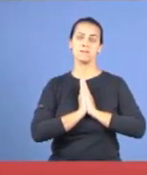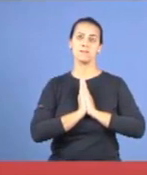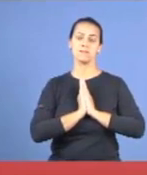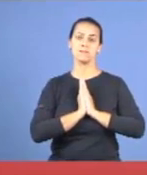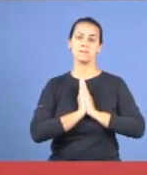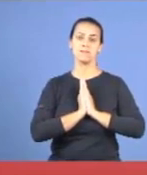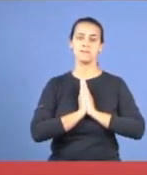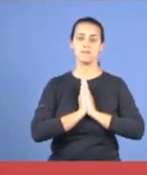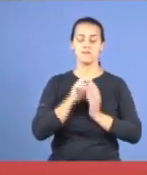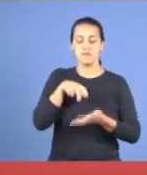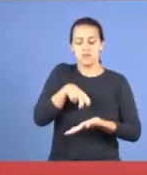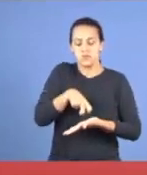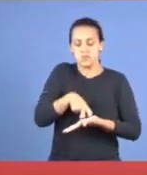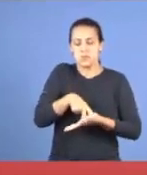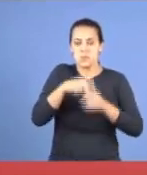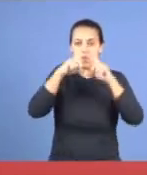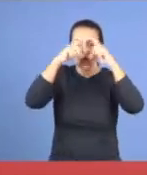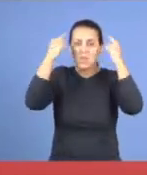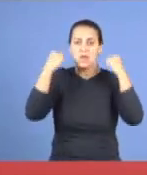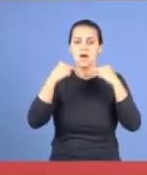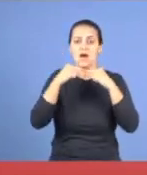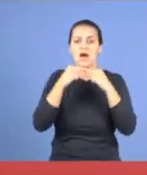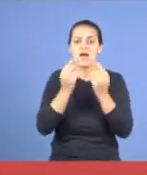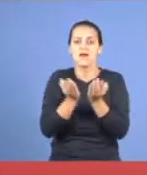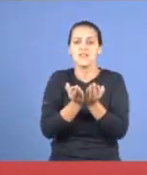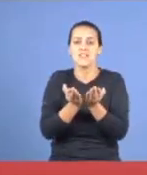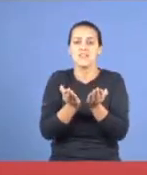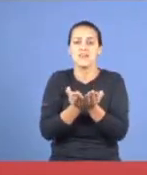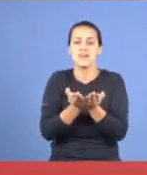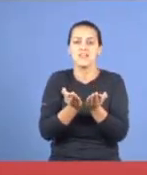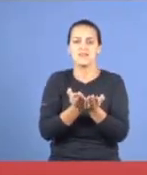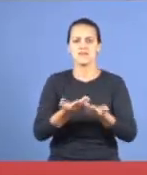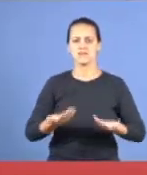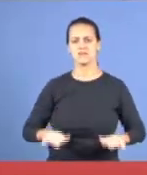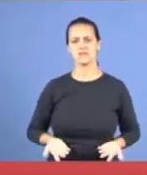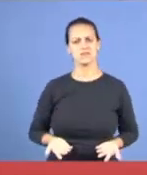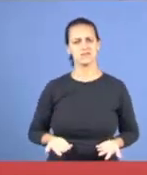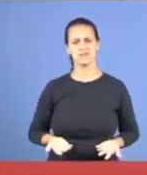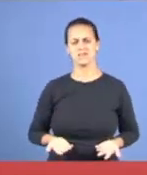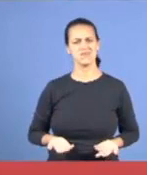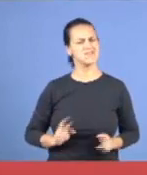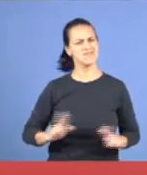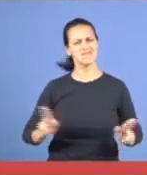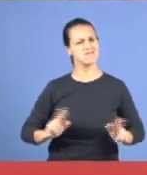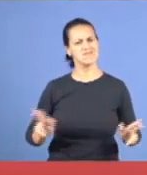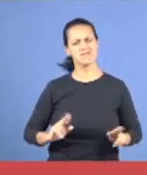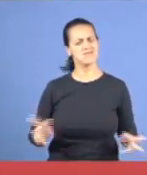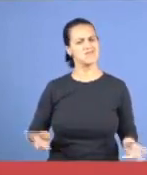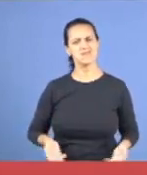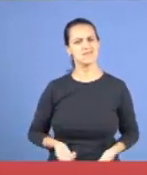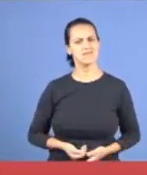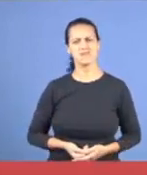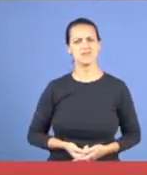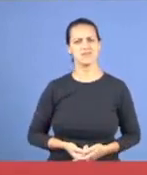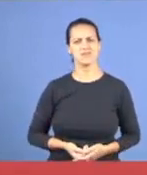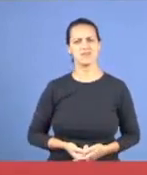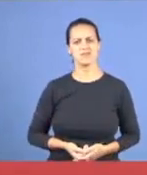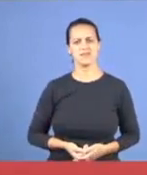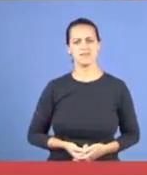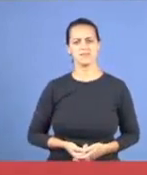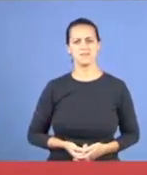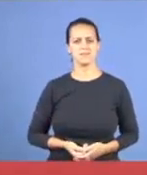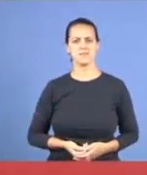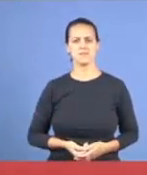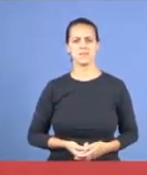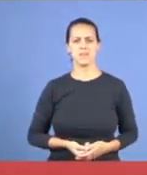aí na frente, todo mundo, dizer que você é, fala em língua, quando você chegar no banco, é nada disso, olha, bota uma roupa igual,